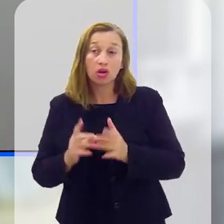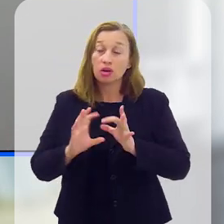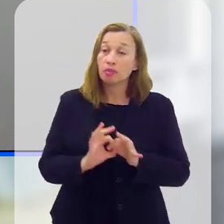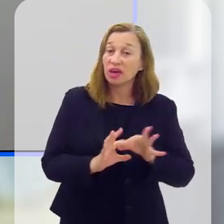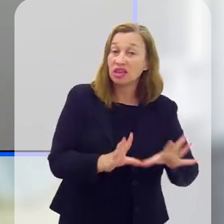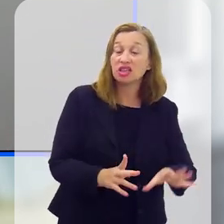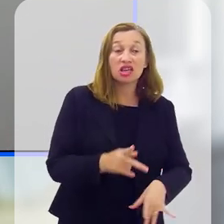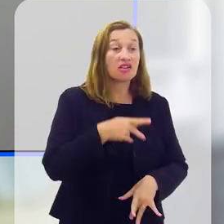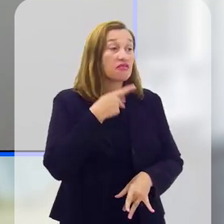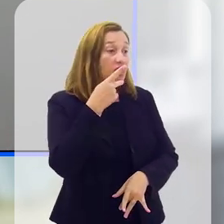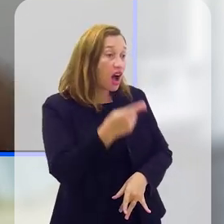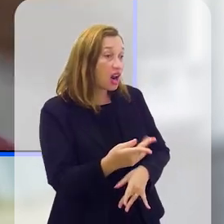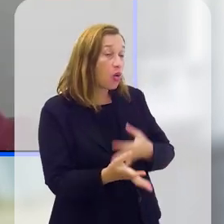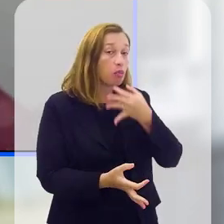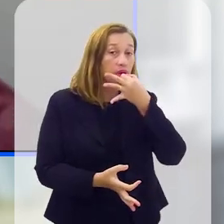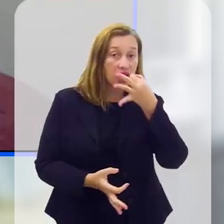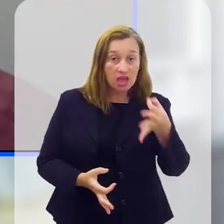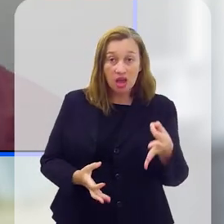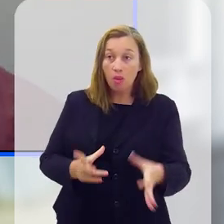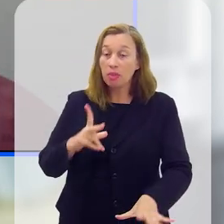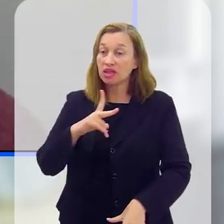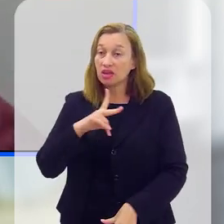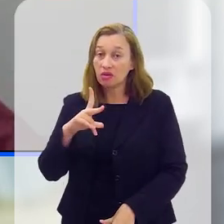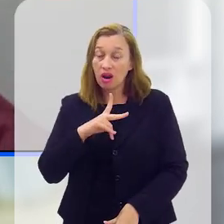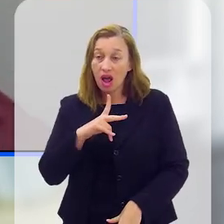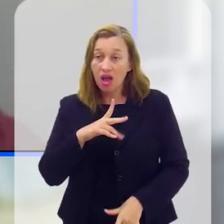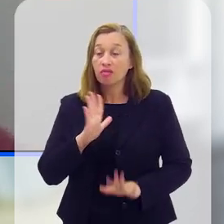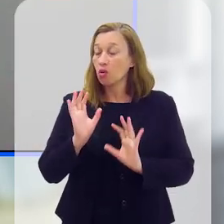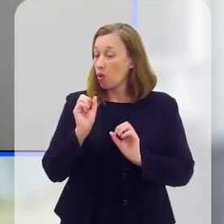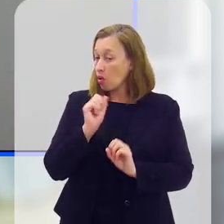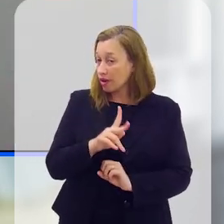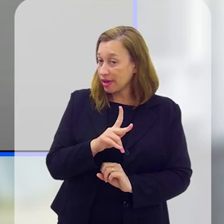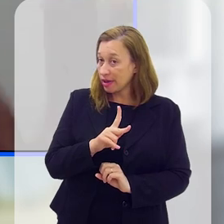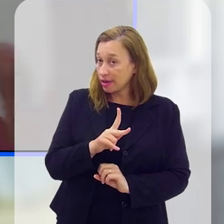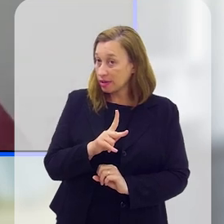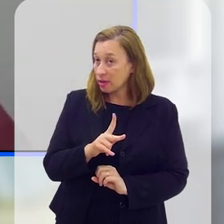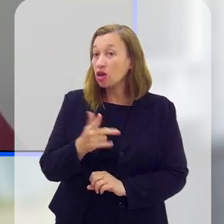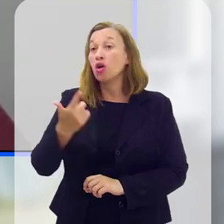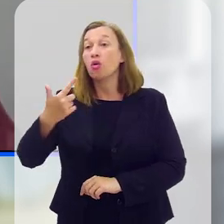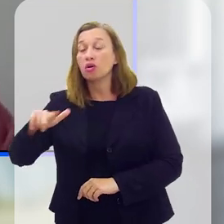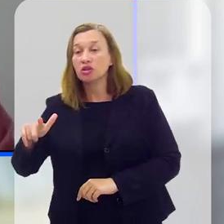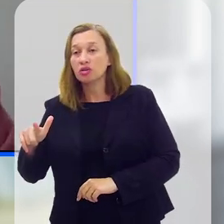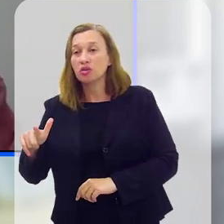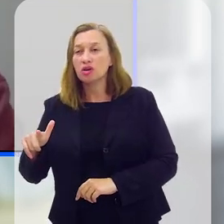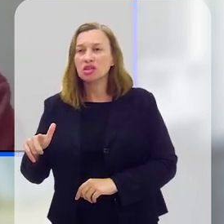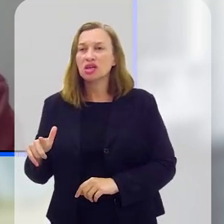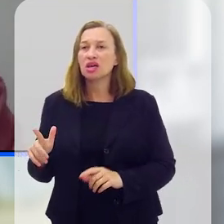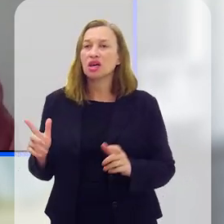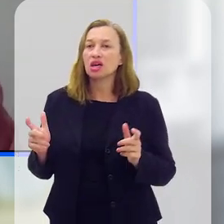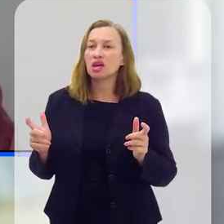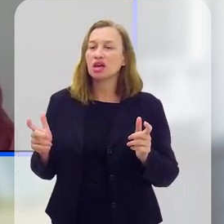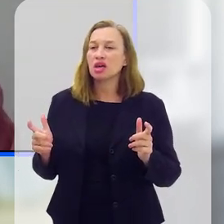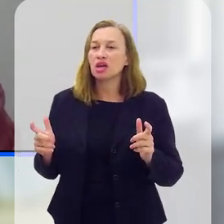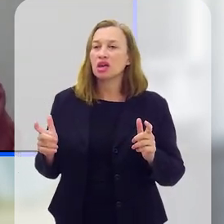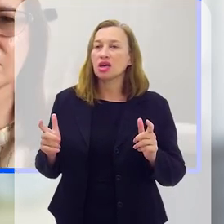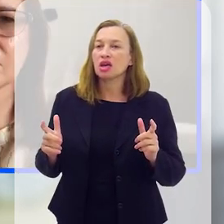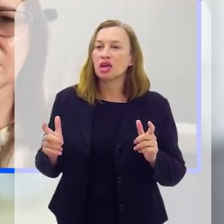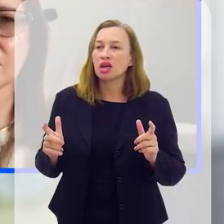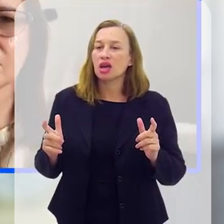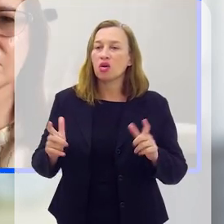onde eu permito que o meu filho se expresse, que ele fale, que ele questione. Isso é uma coisa. Outra coisa é um ambiente permissivo.